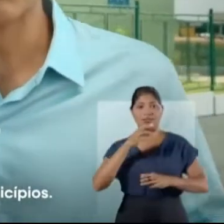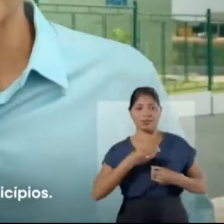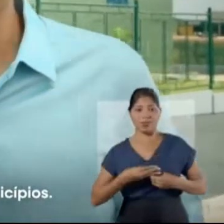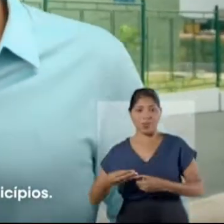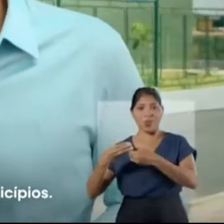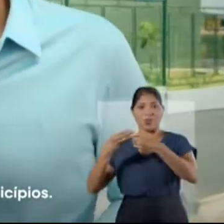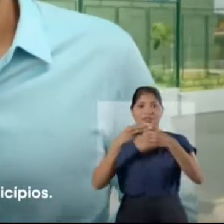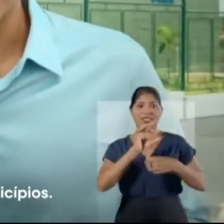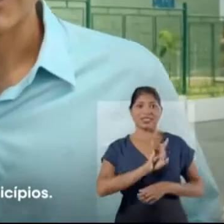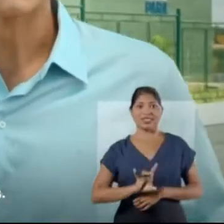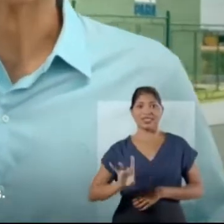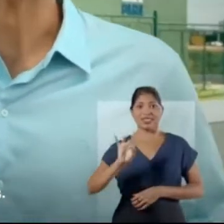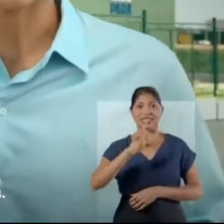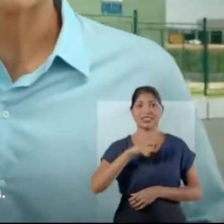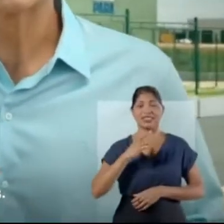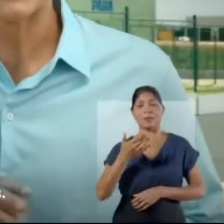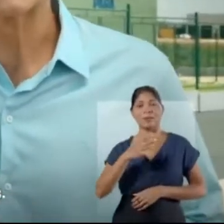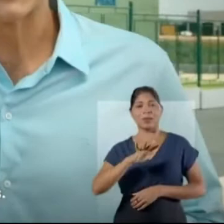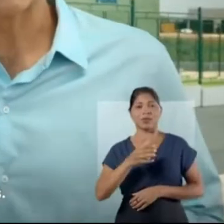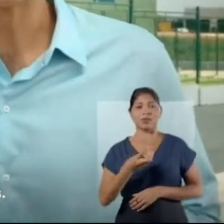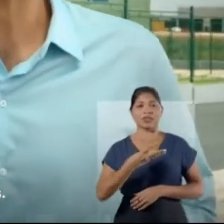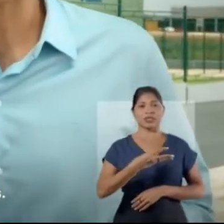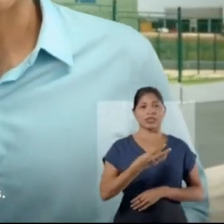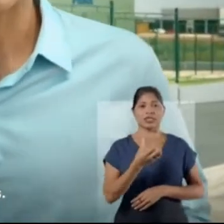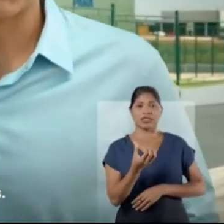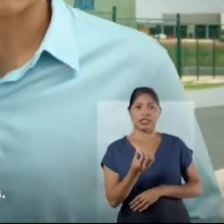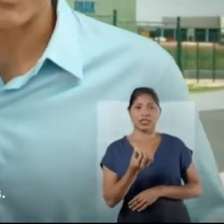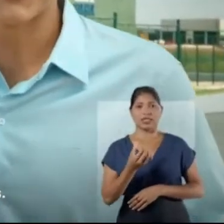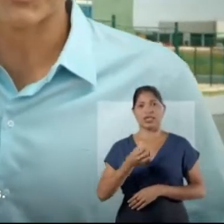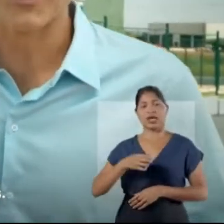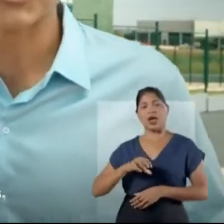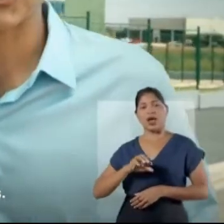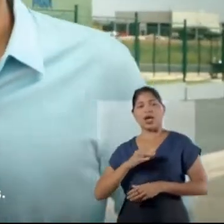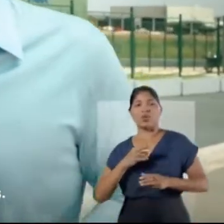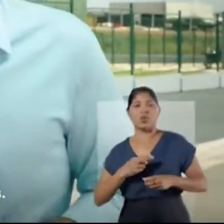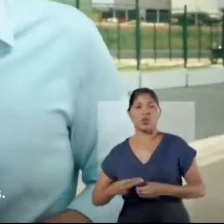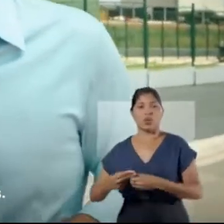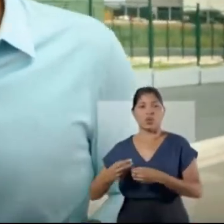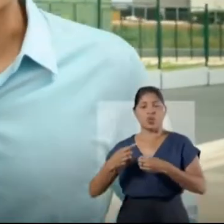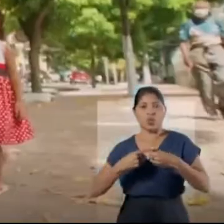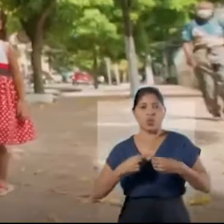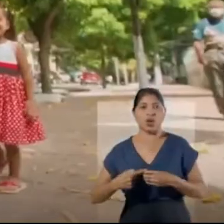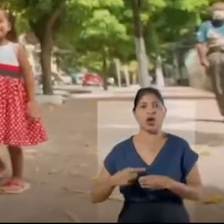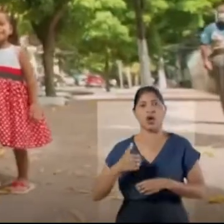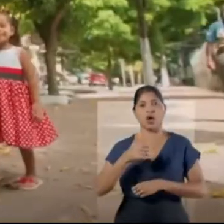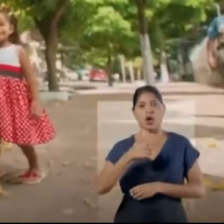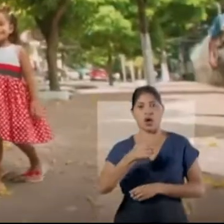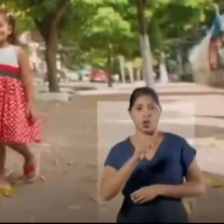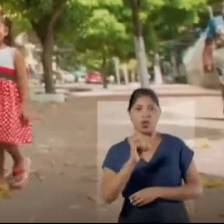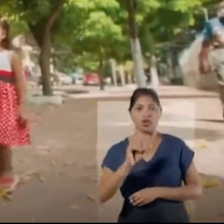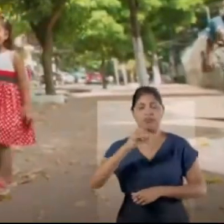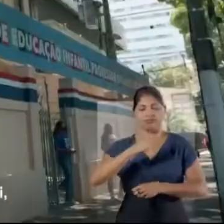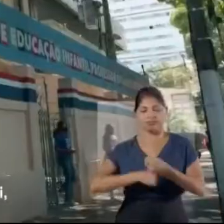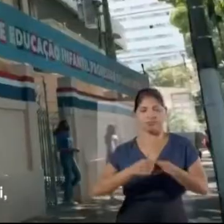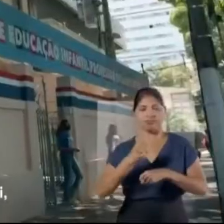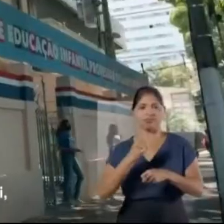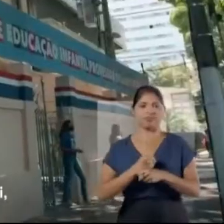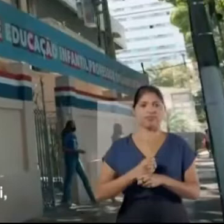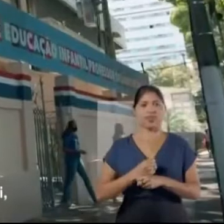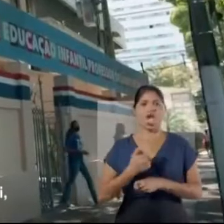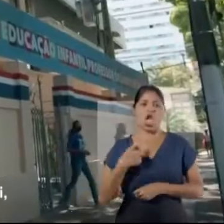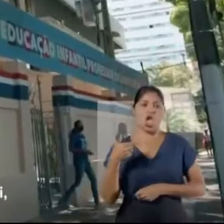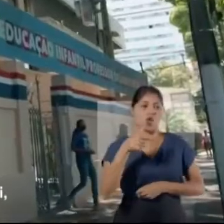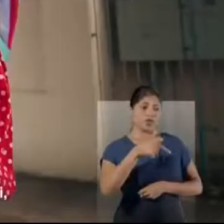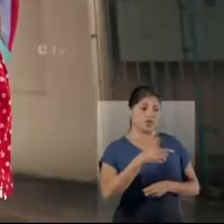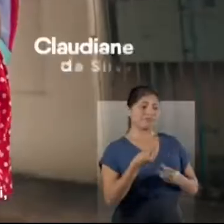todos os municípios. São cerca de 350 unidades educacionais. Mais de 80 por ano. Graças a